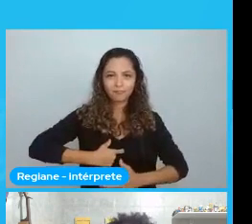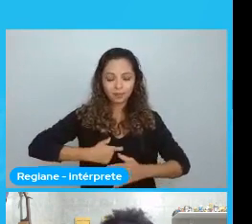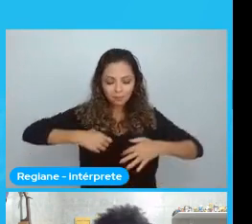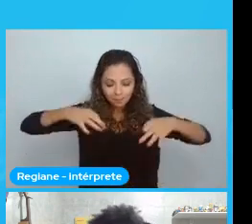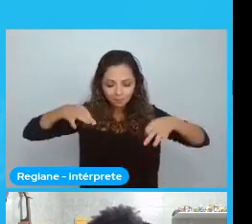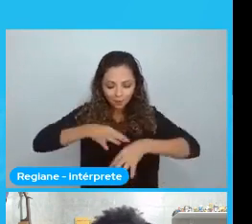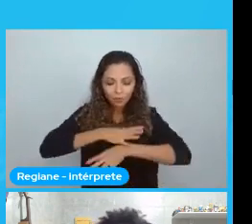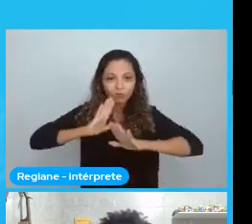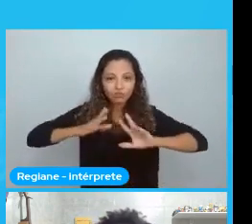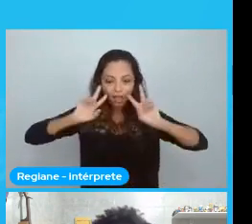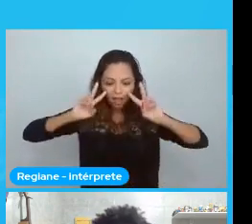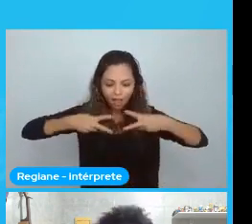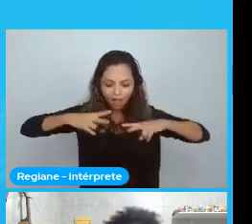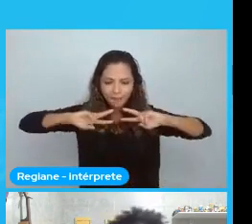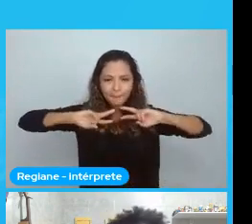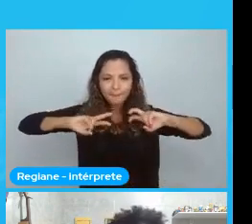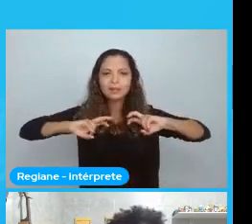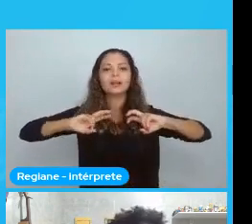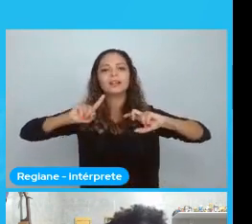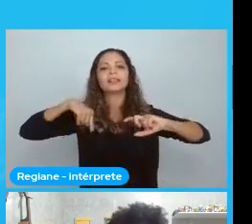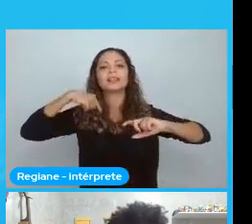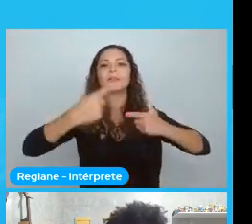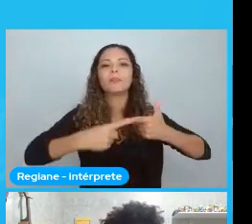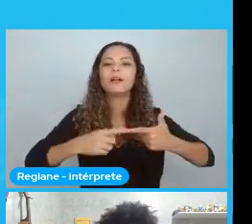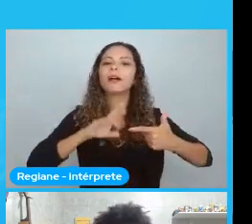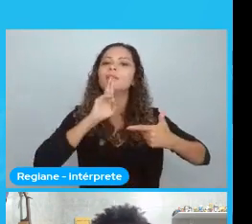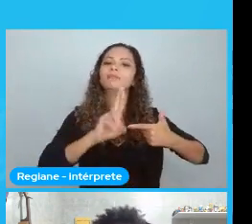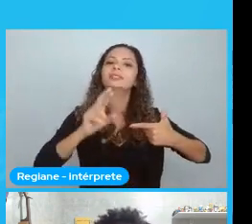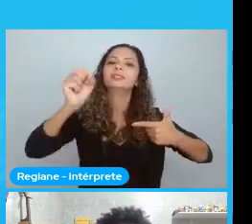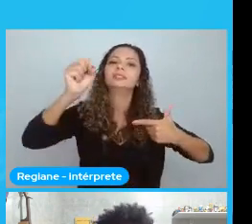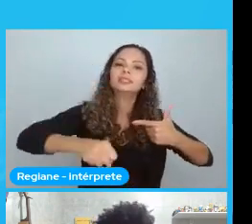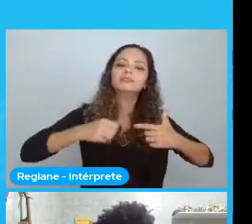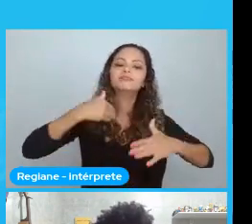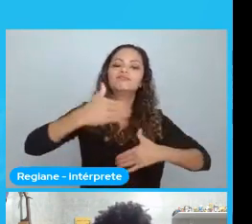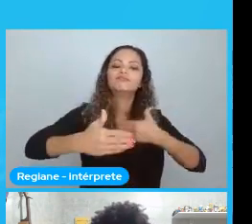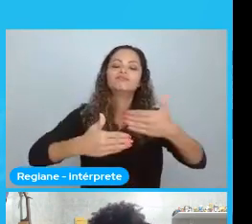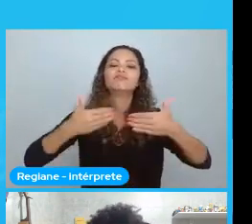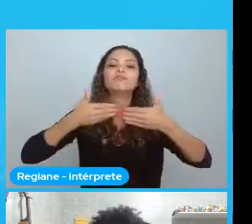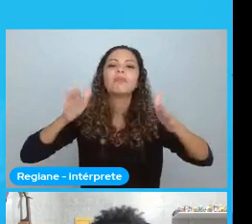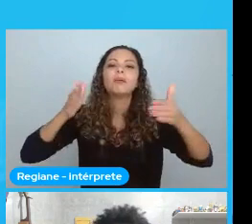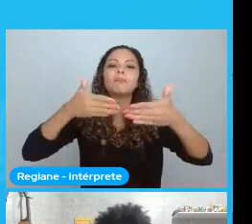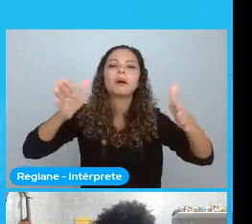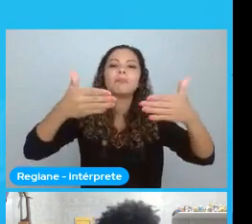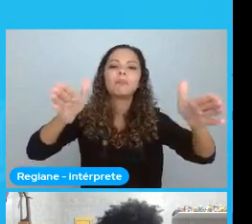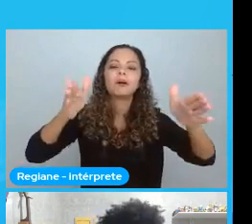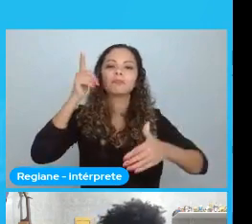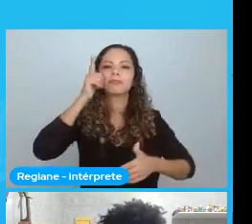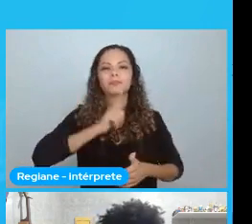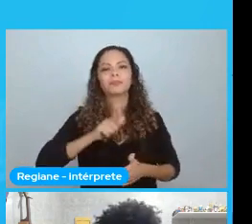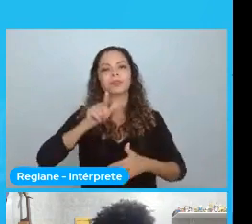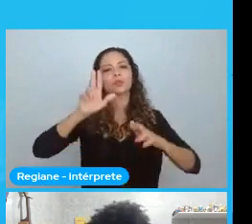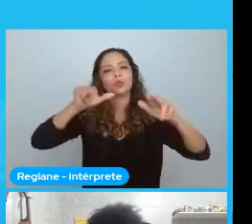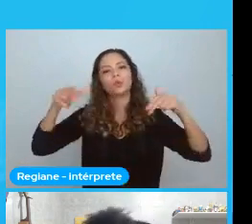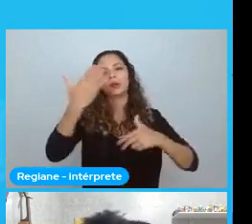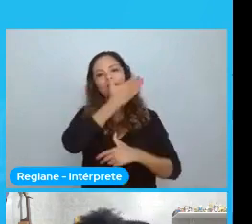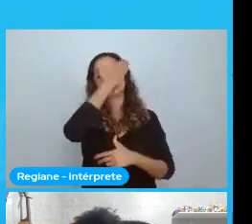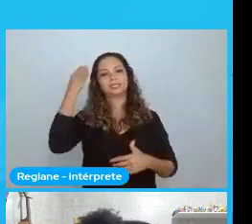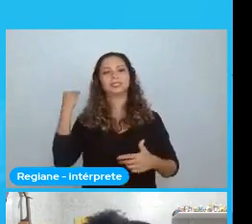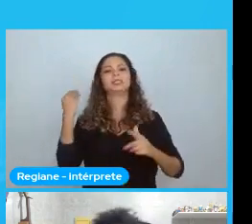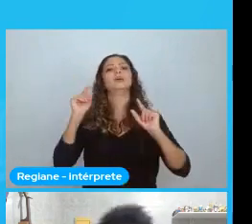todas as portas. E todas as oportunidades. Vão acontecer a seu tempo. Mas nunca esquecer. Até onde você chegar.